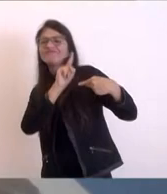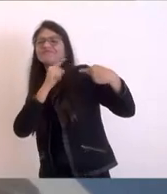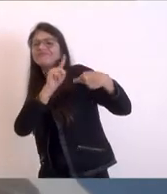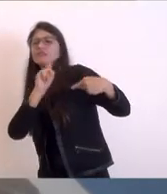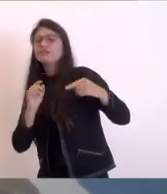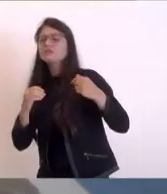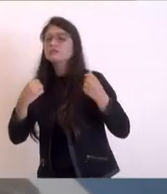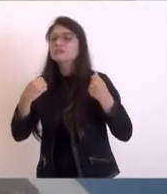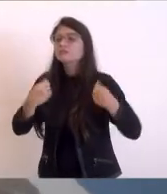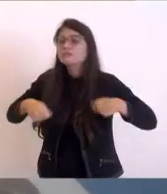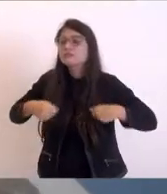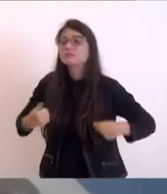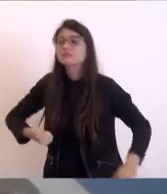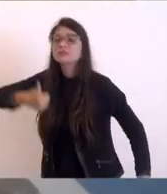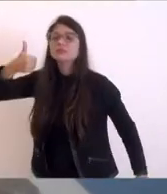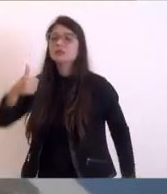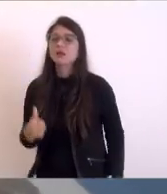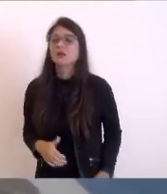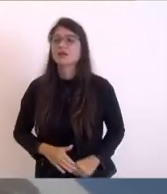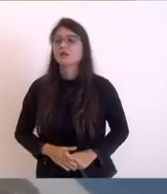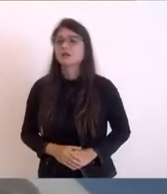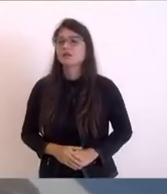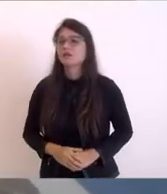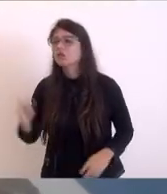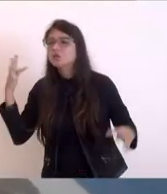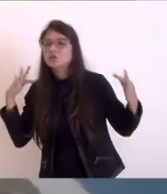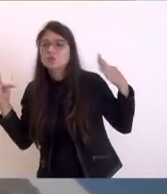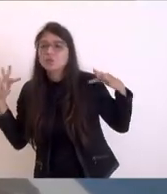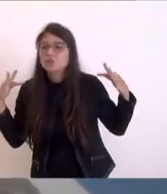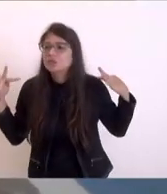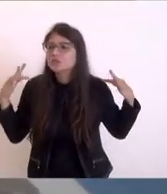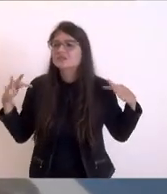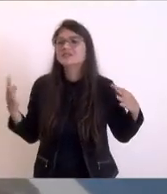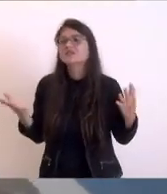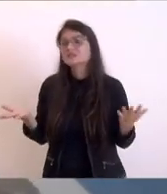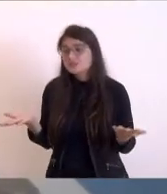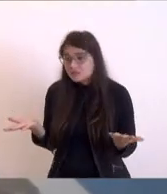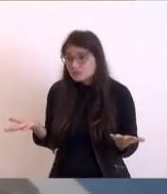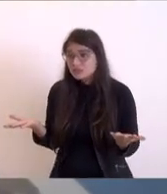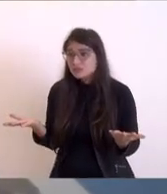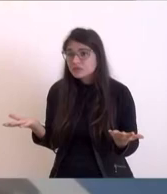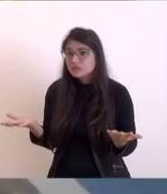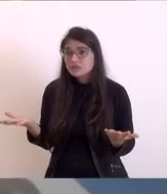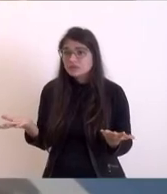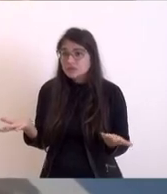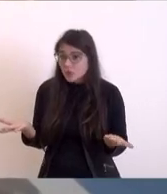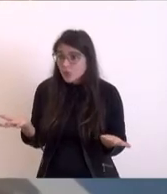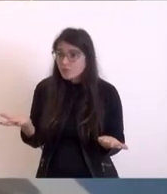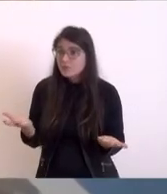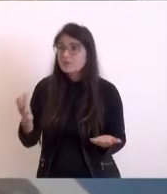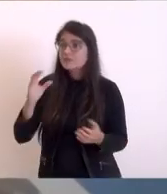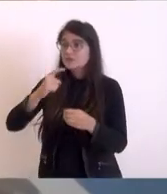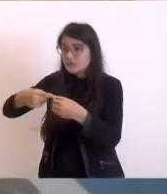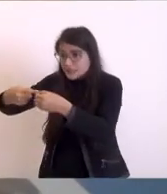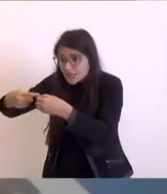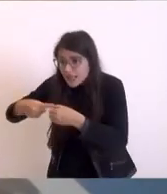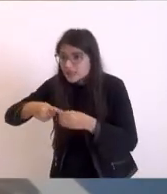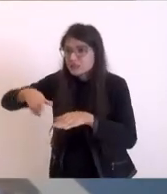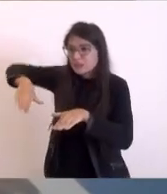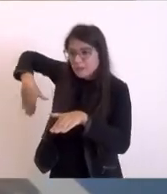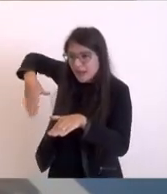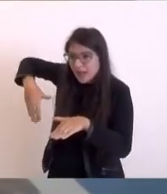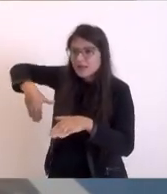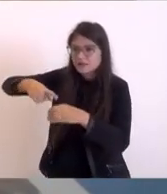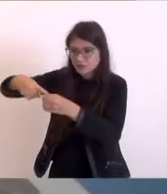melhorar tem que o turista de qualidade olha as cidades que tem praia são